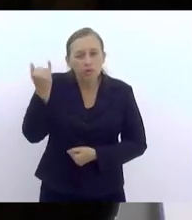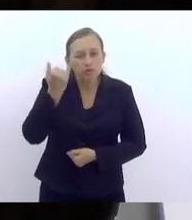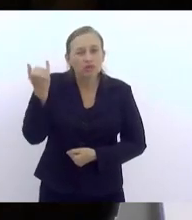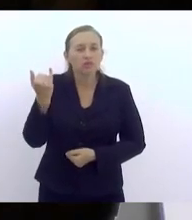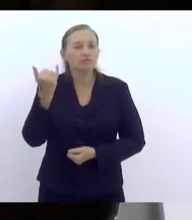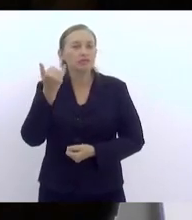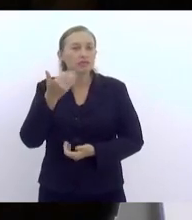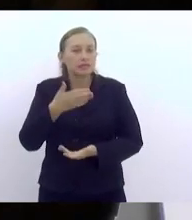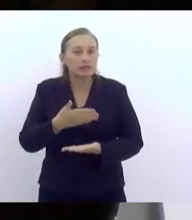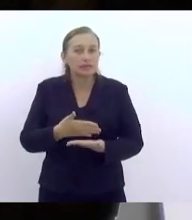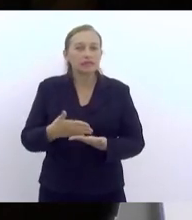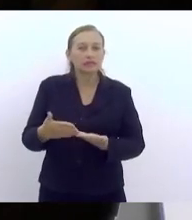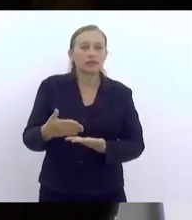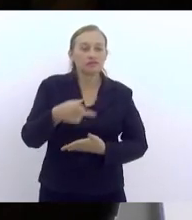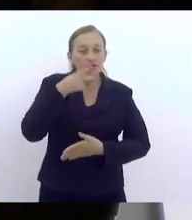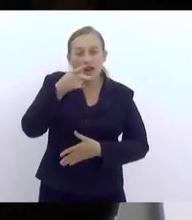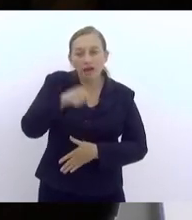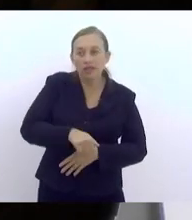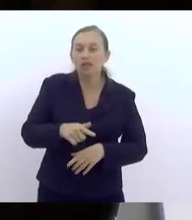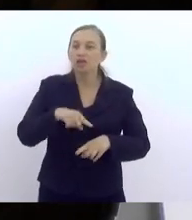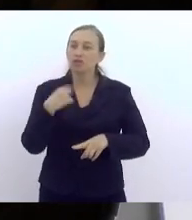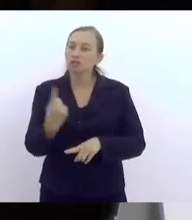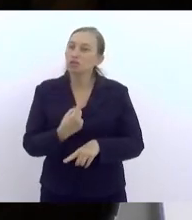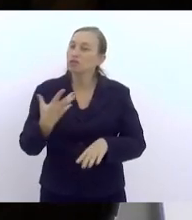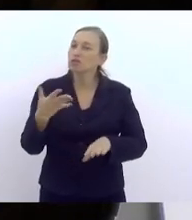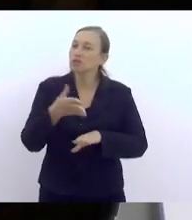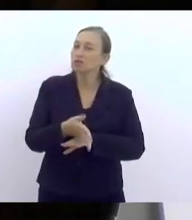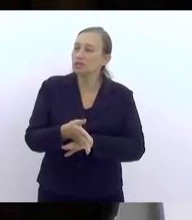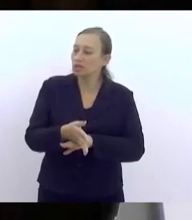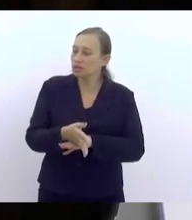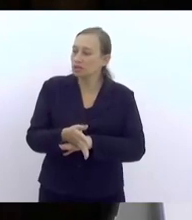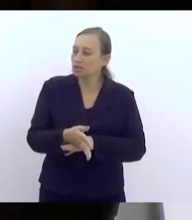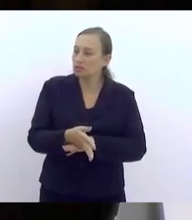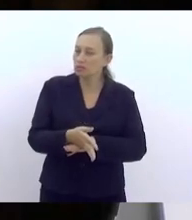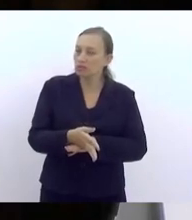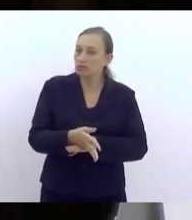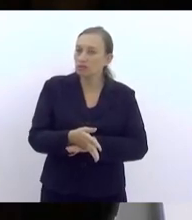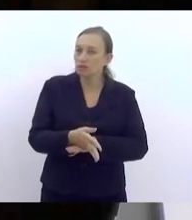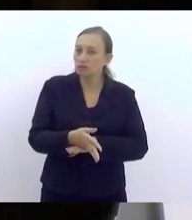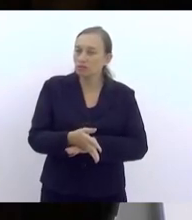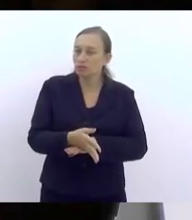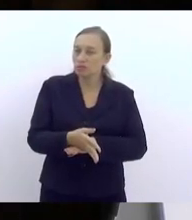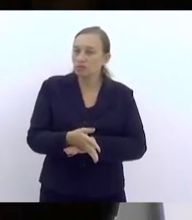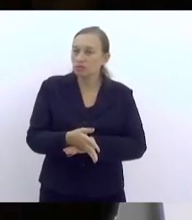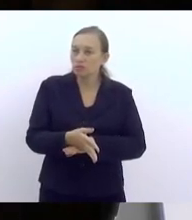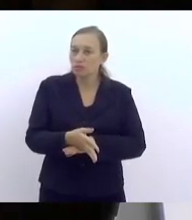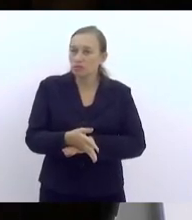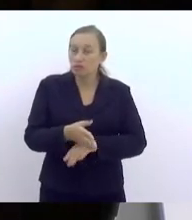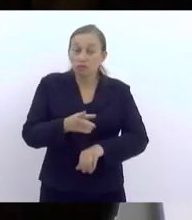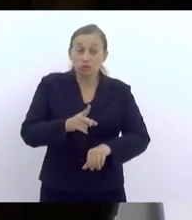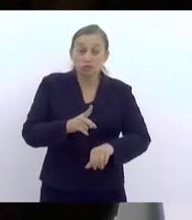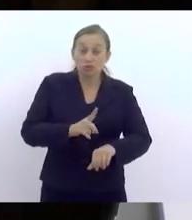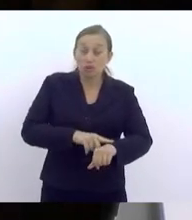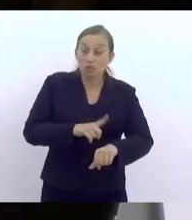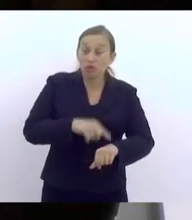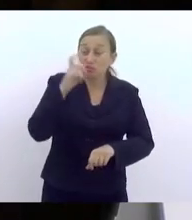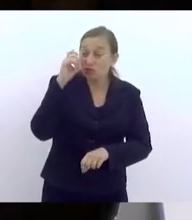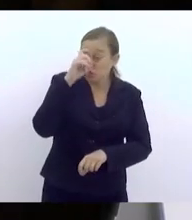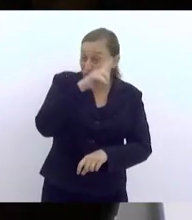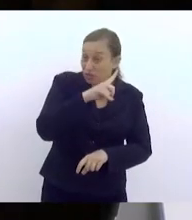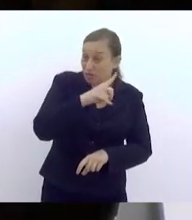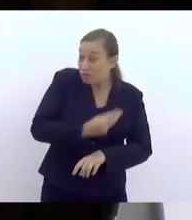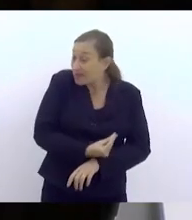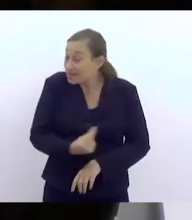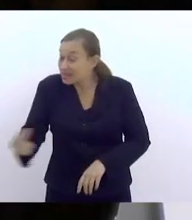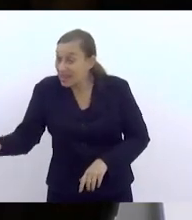gente começar aqui é que nós entramos em uma espécie de redemoinho. e sair desse redemoinho parece